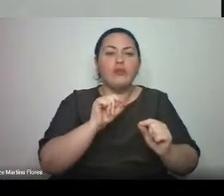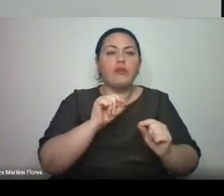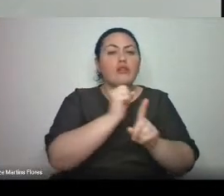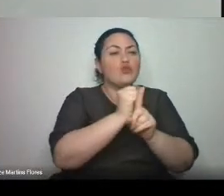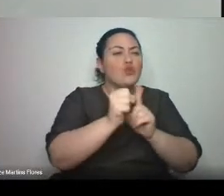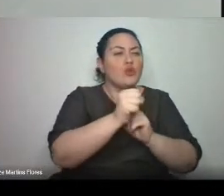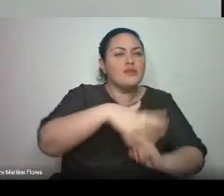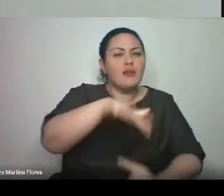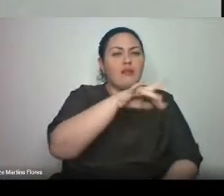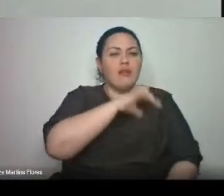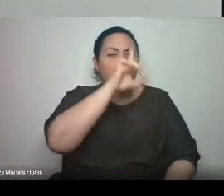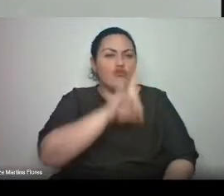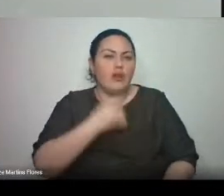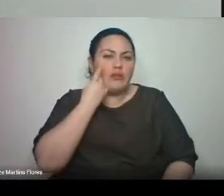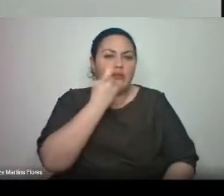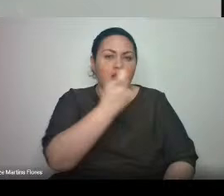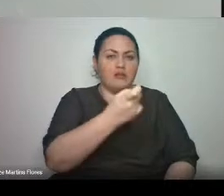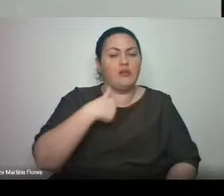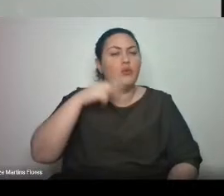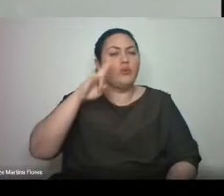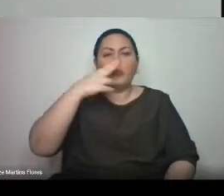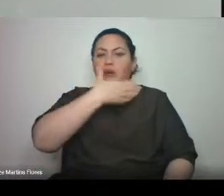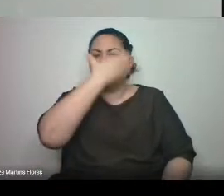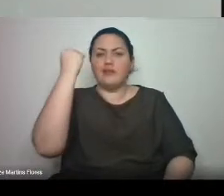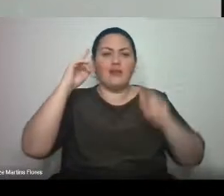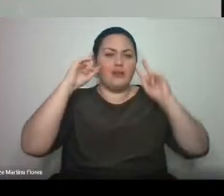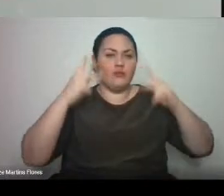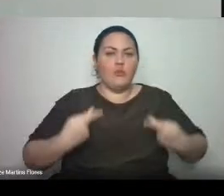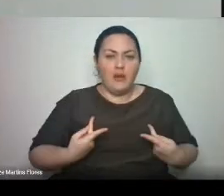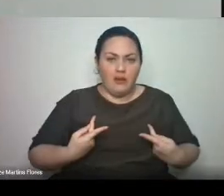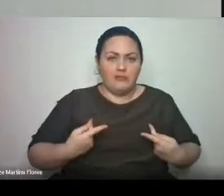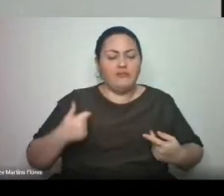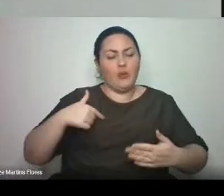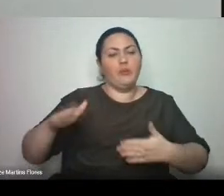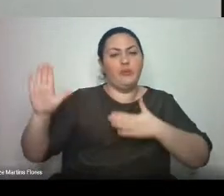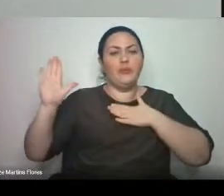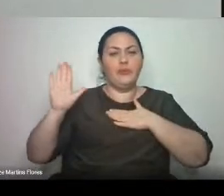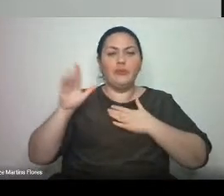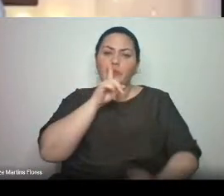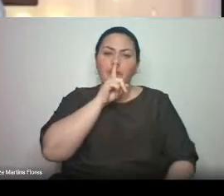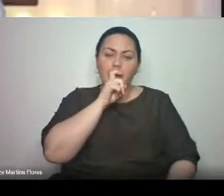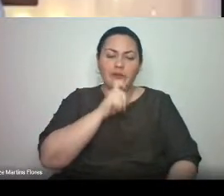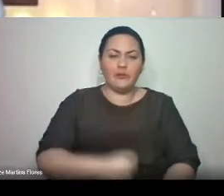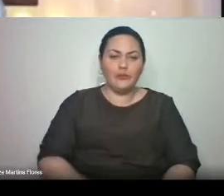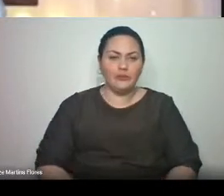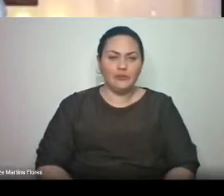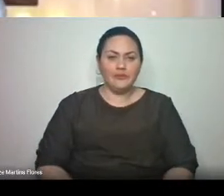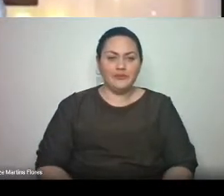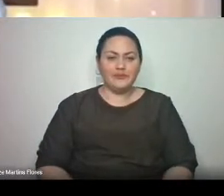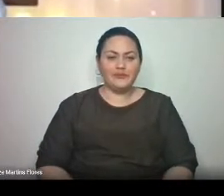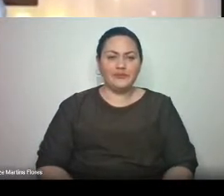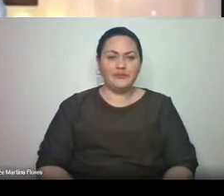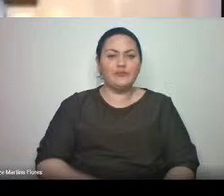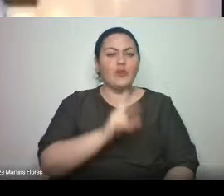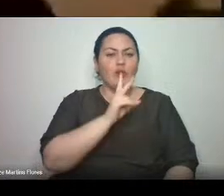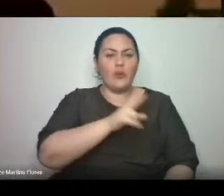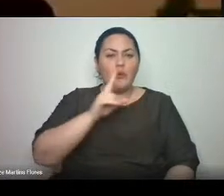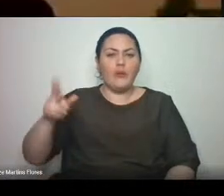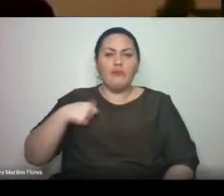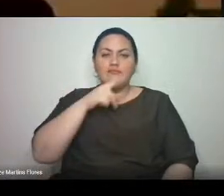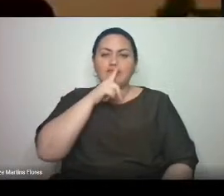população, sem perder a dimensão humana. Assim, eu prometo. Prometo. Sim, prometo. Ah, sim, eu prometo.